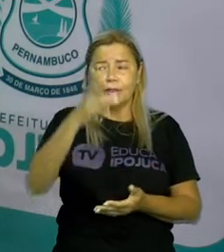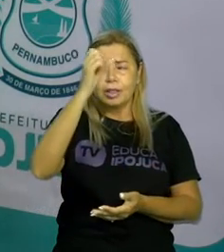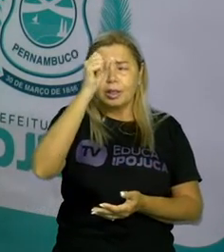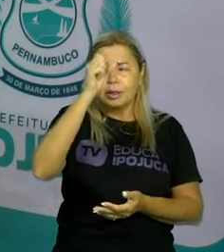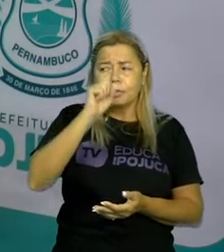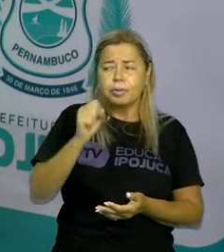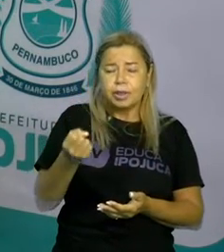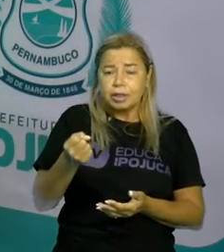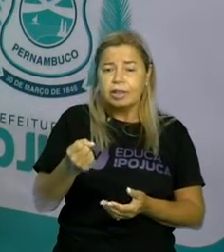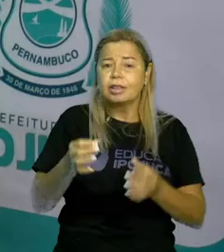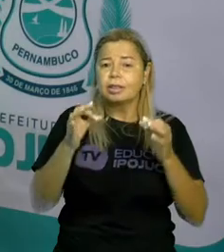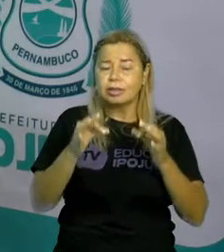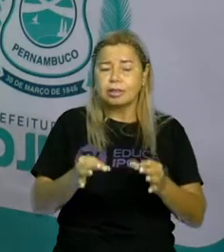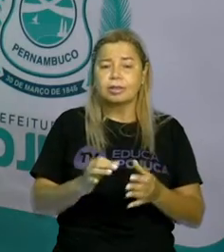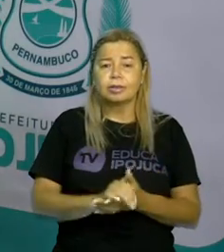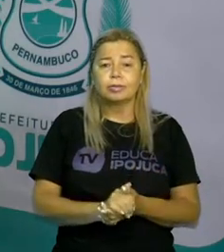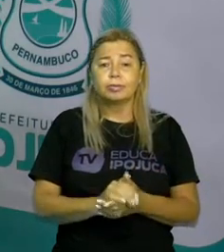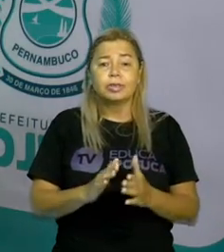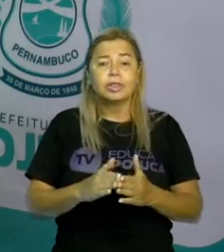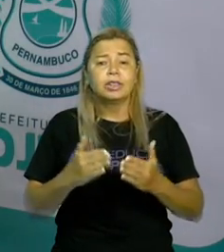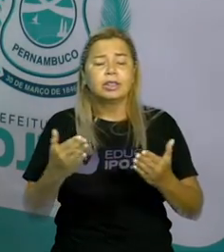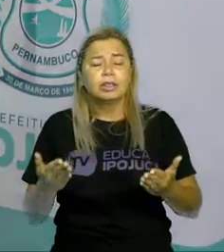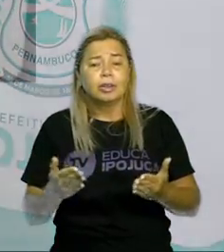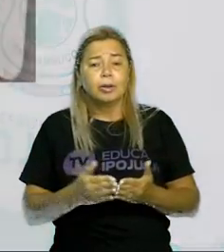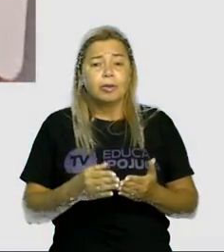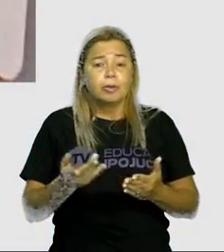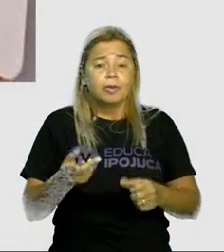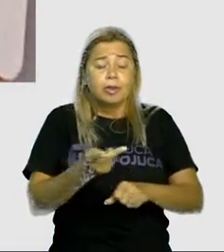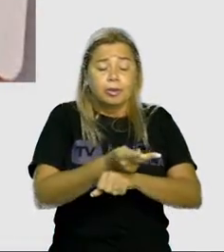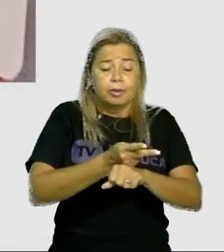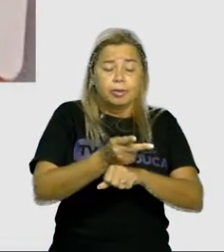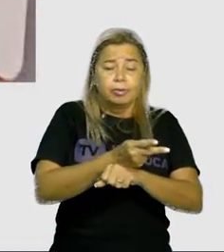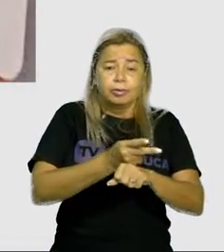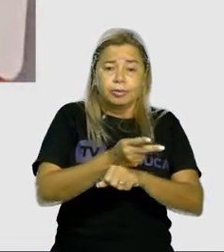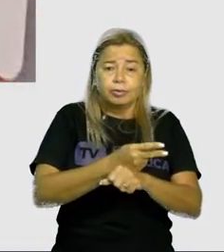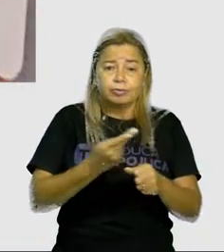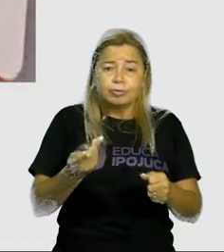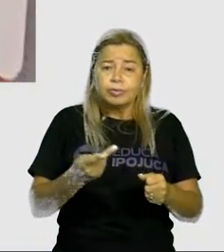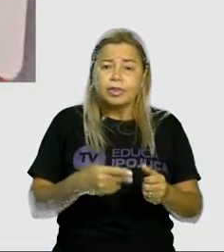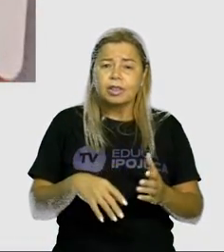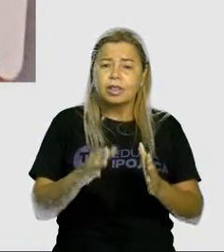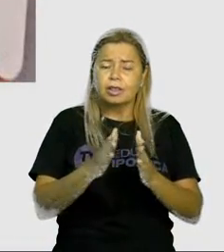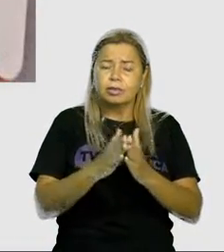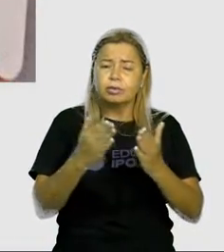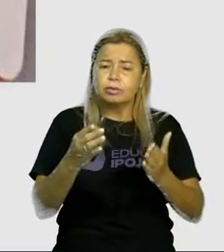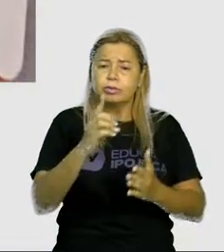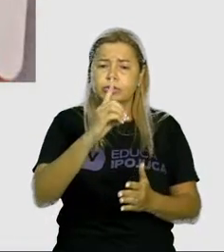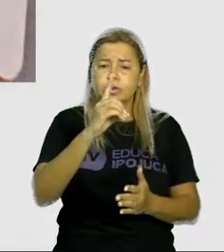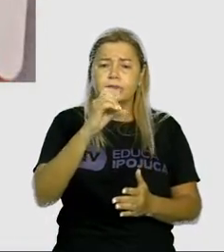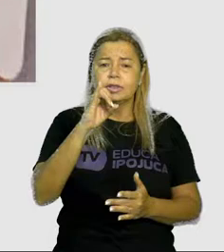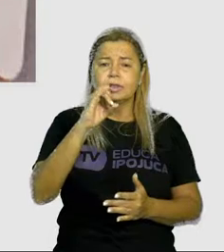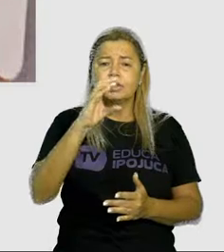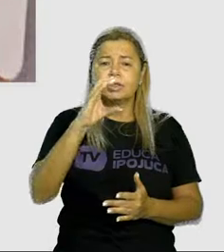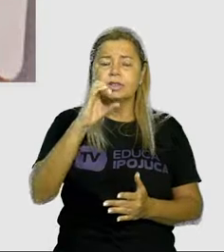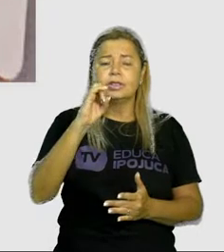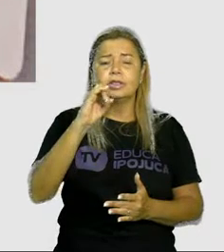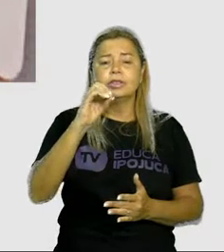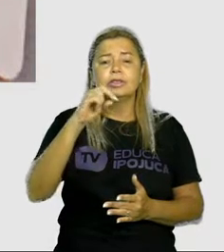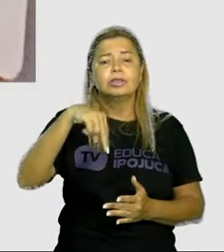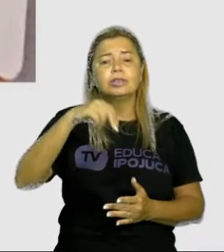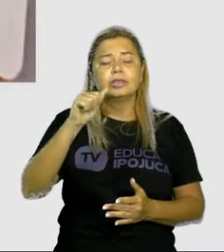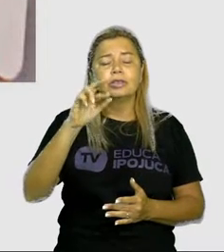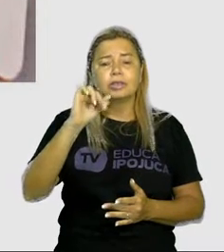Consulta ao dicionário. Quem já conhece a ordem das letras? Quem aqui já pesquisou no dicionário? Quem sabe